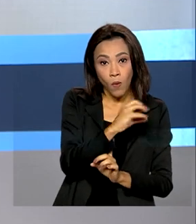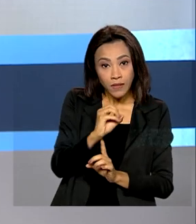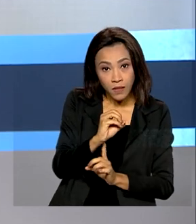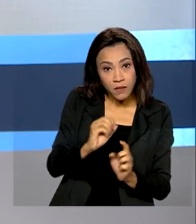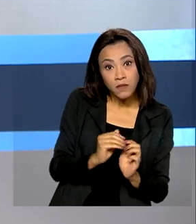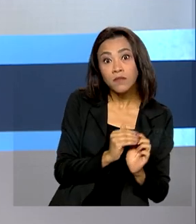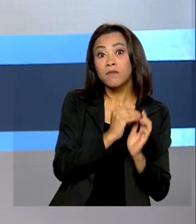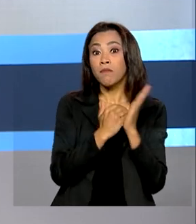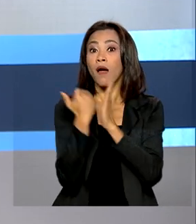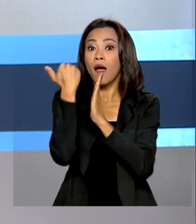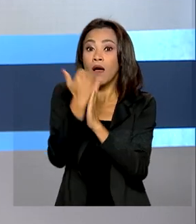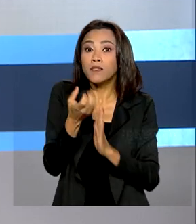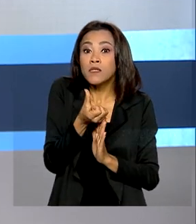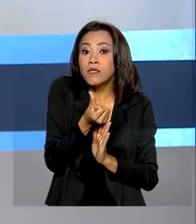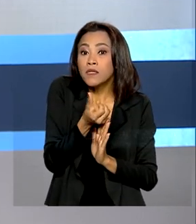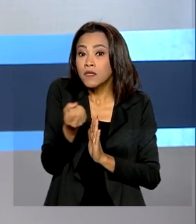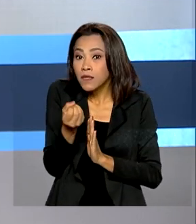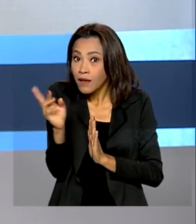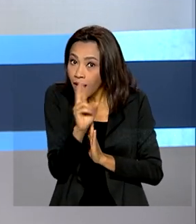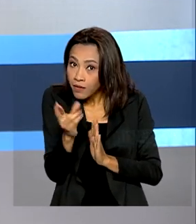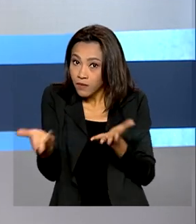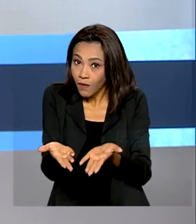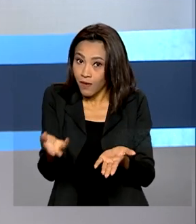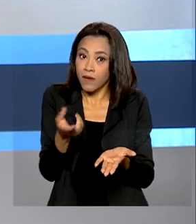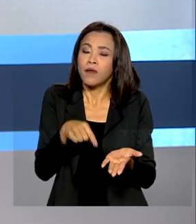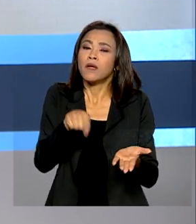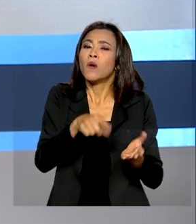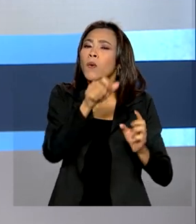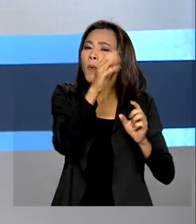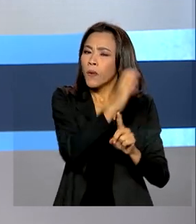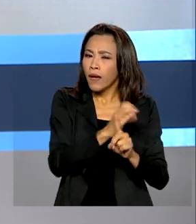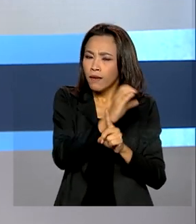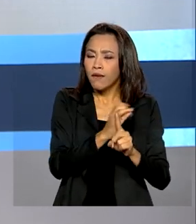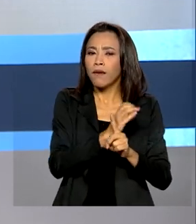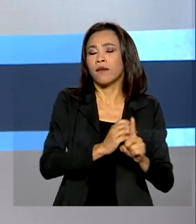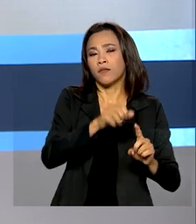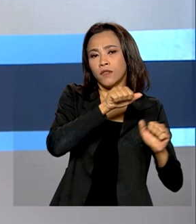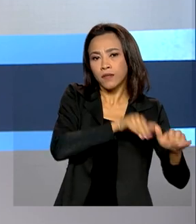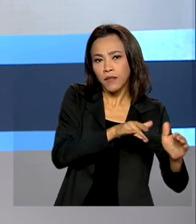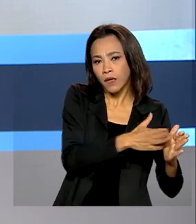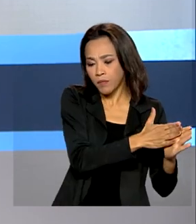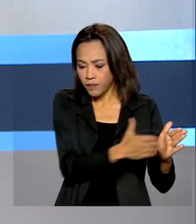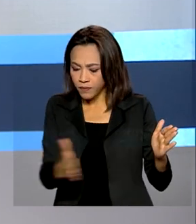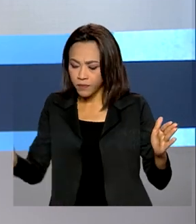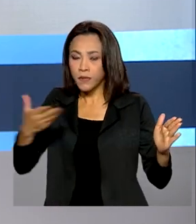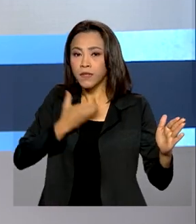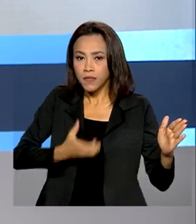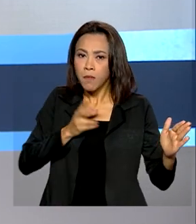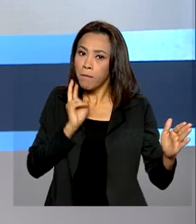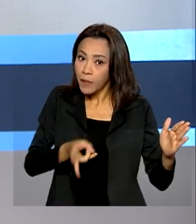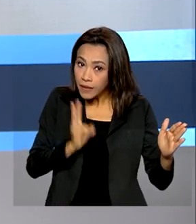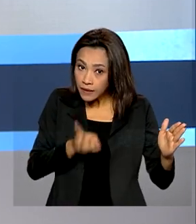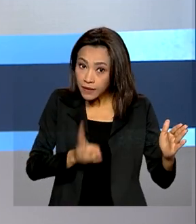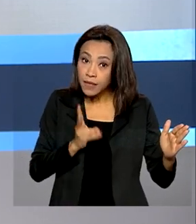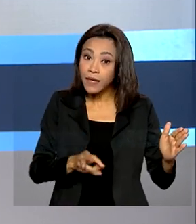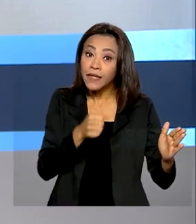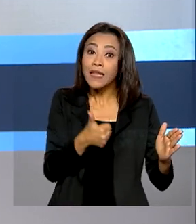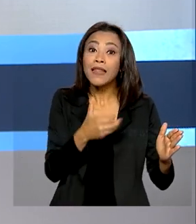R$ 600. O calendário de setembro a dezembro está mantido, com pagamentos nos últimos 10 dias úteis de cada mês.